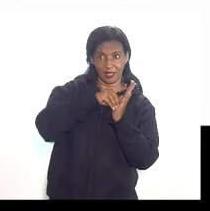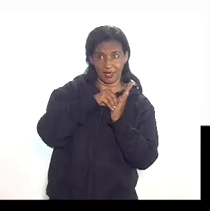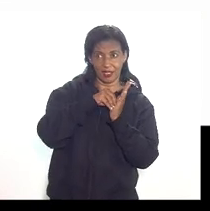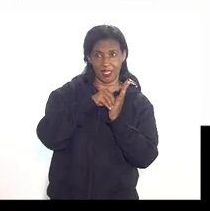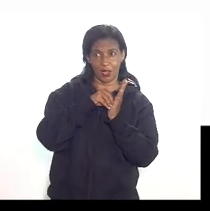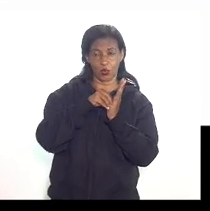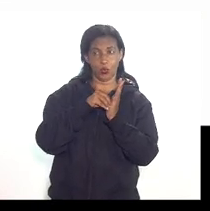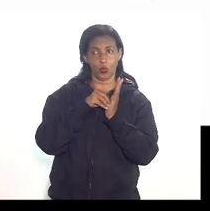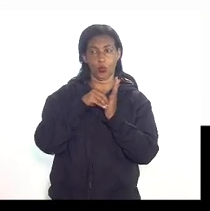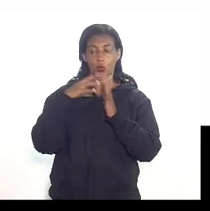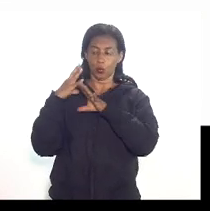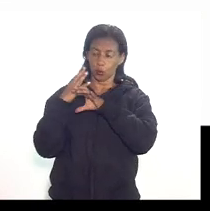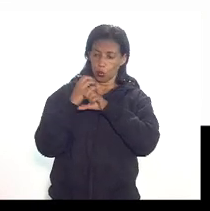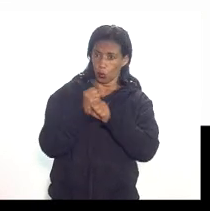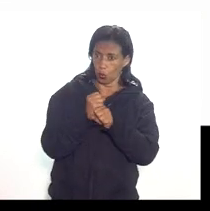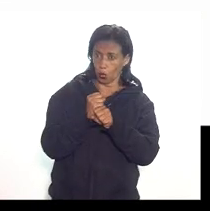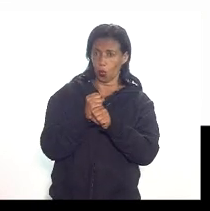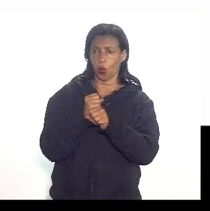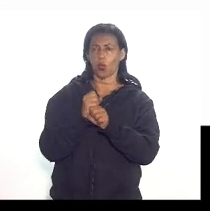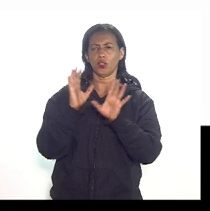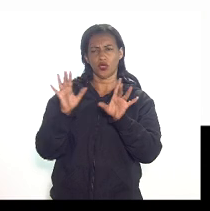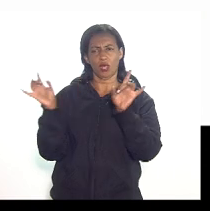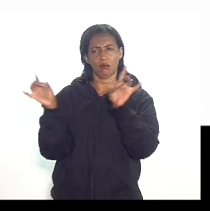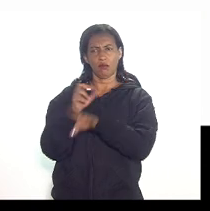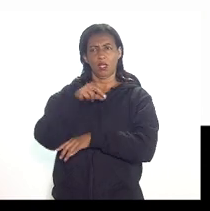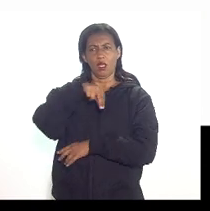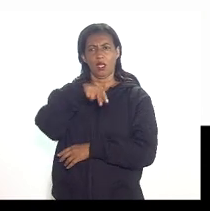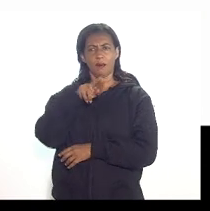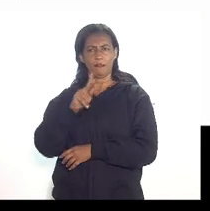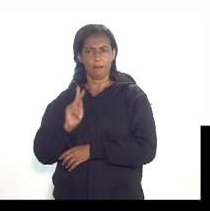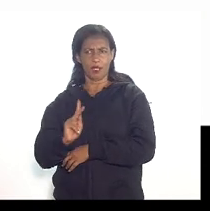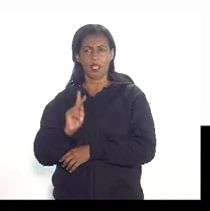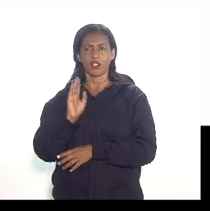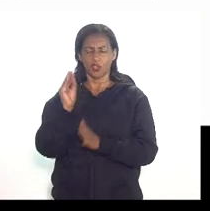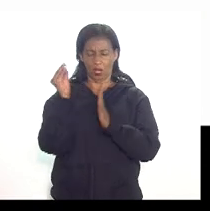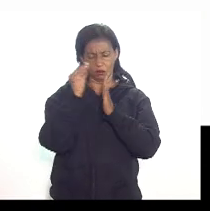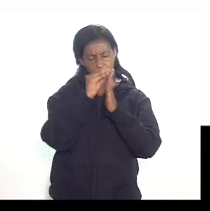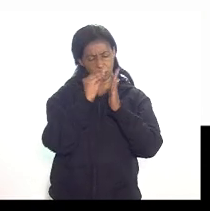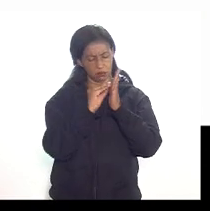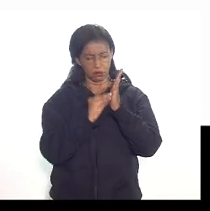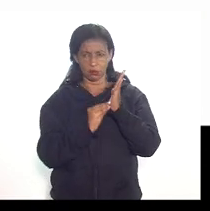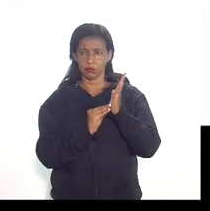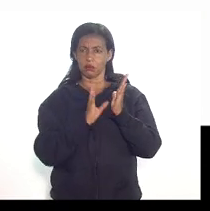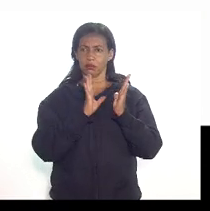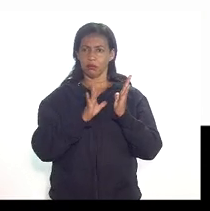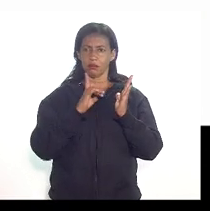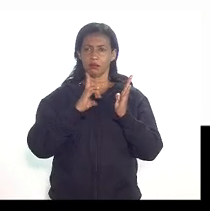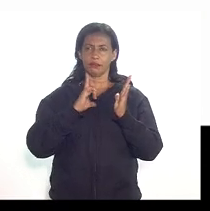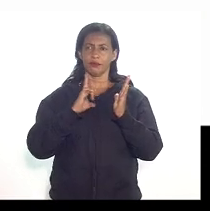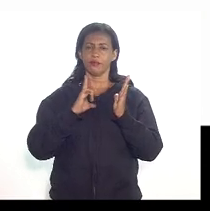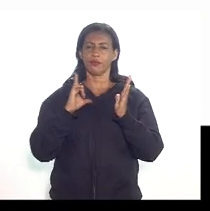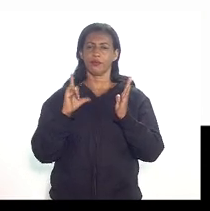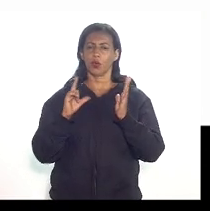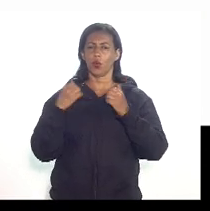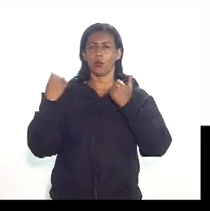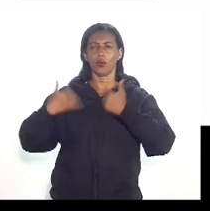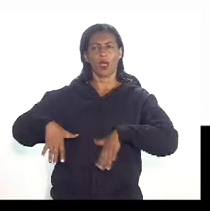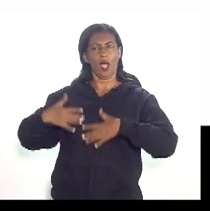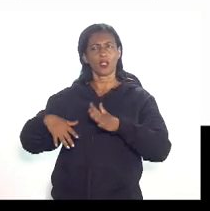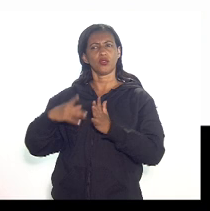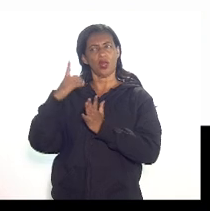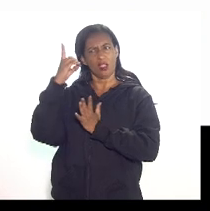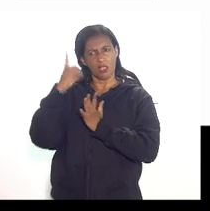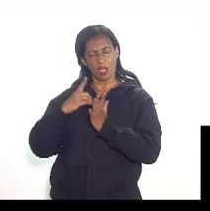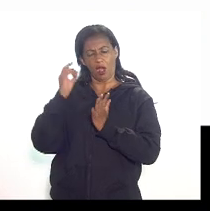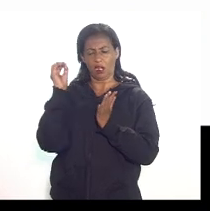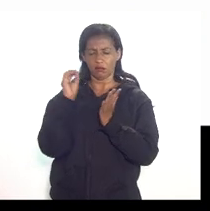contas estabelecido pela ANP embora conste até possivelmente como gasto declarado no